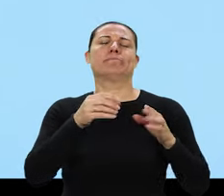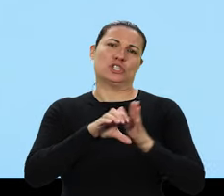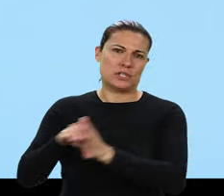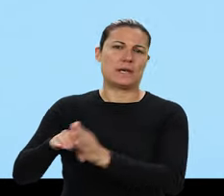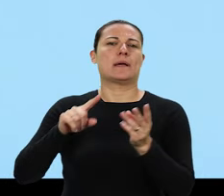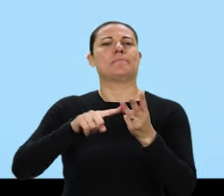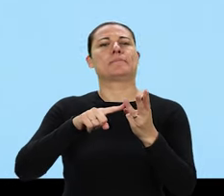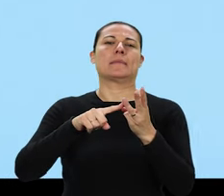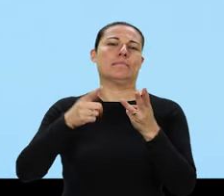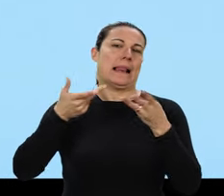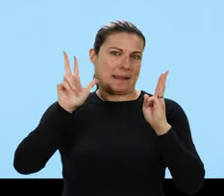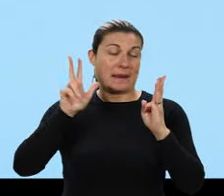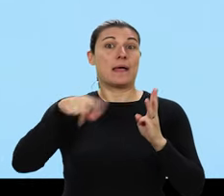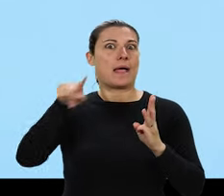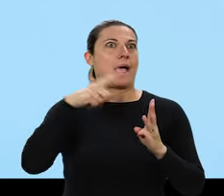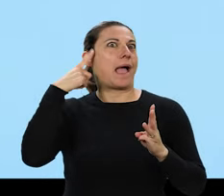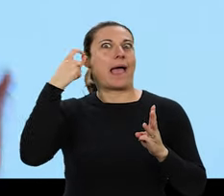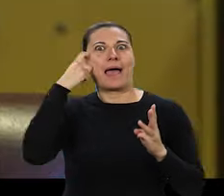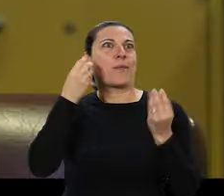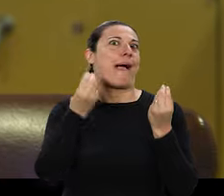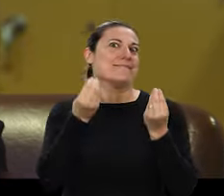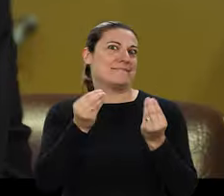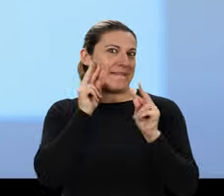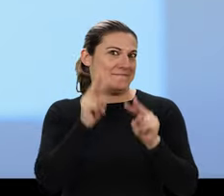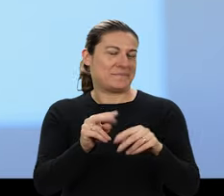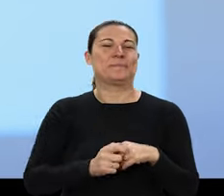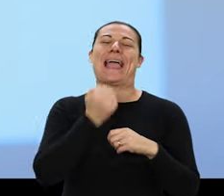liberais, eles adoraram.